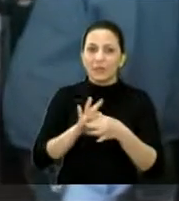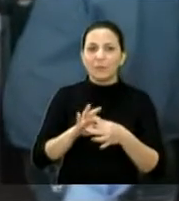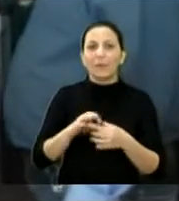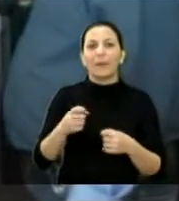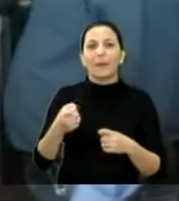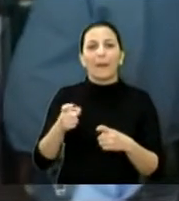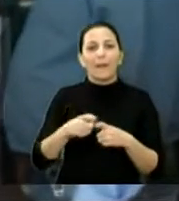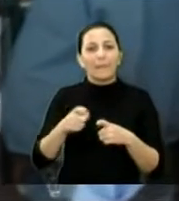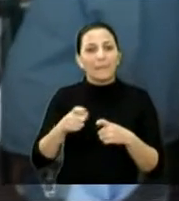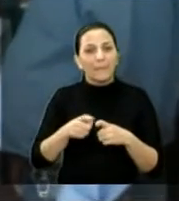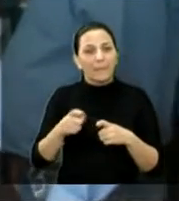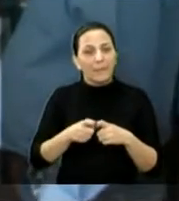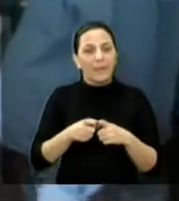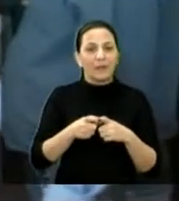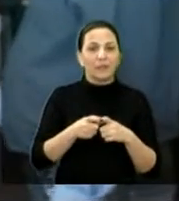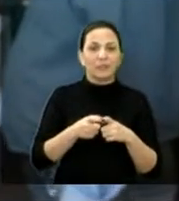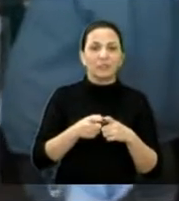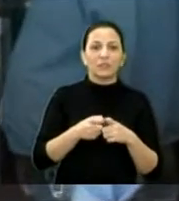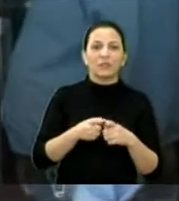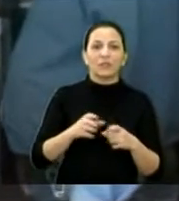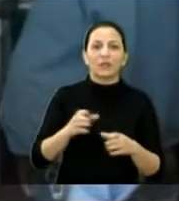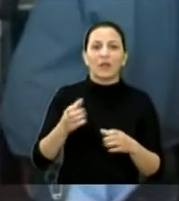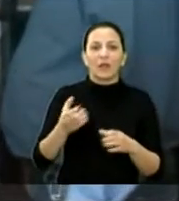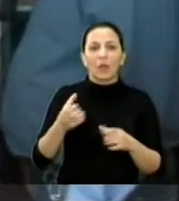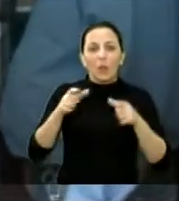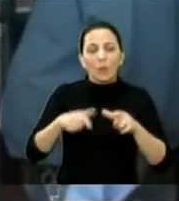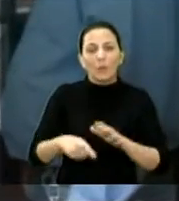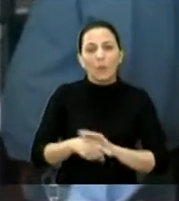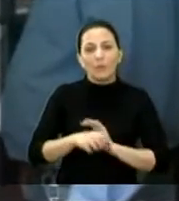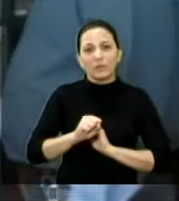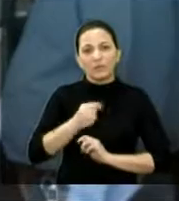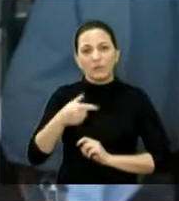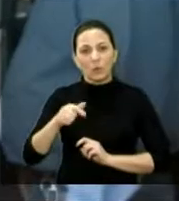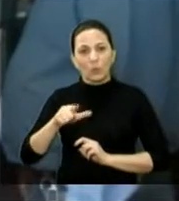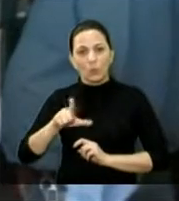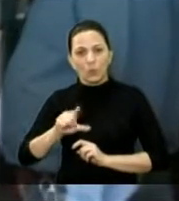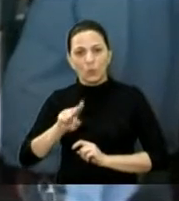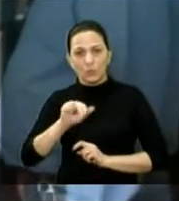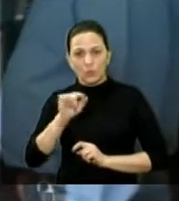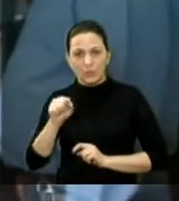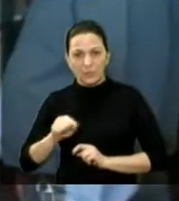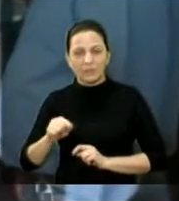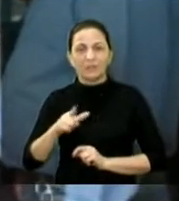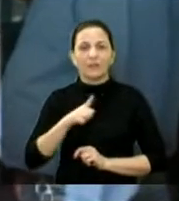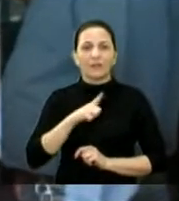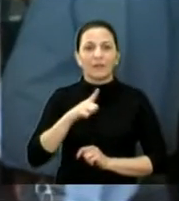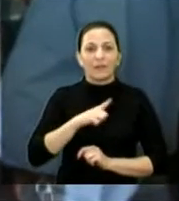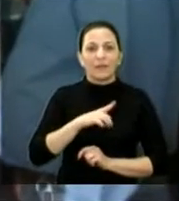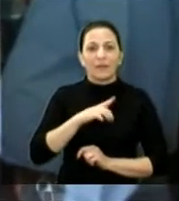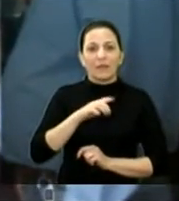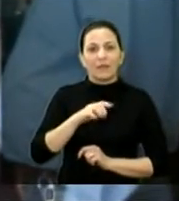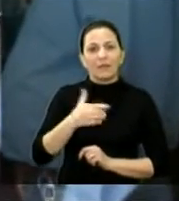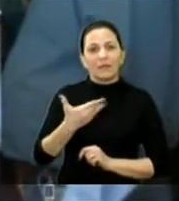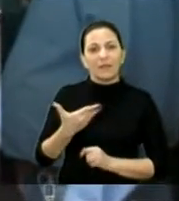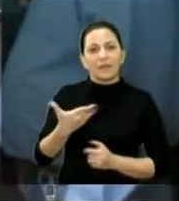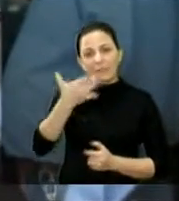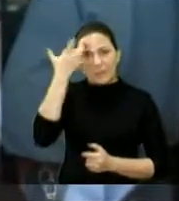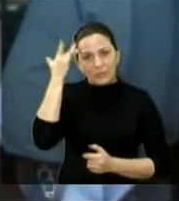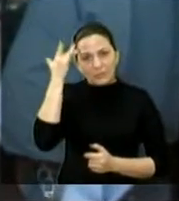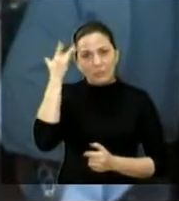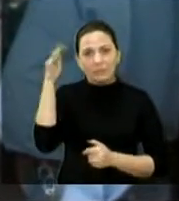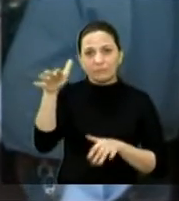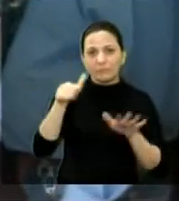responsável. A veterinária da Clínica São Luís. Tem o pessoal da Líder, que trouxe as rações junto com a Vansil,